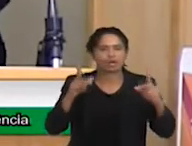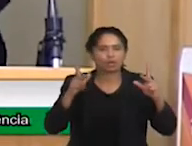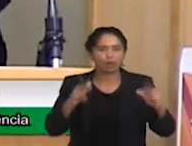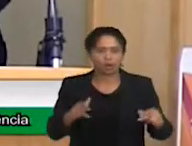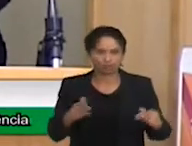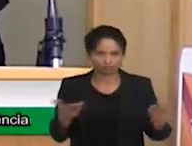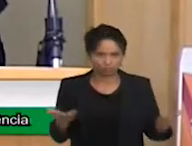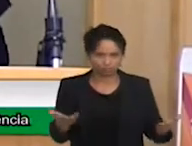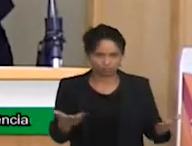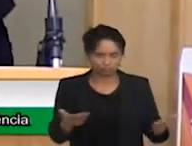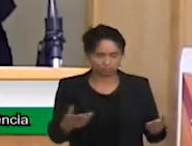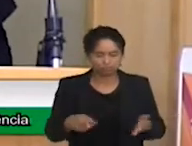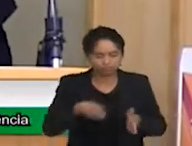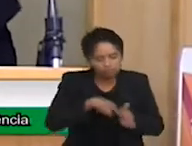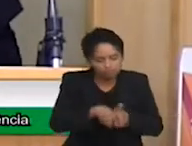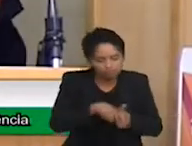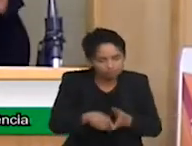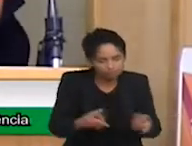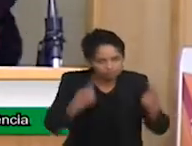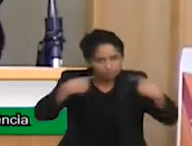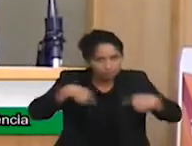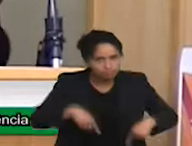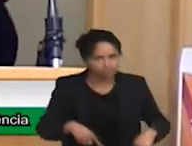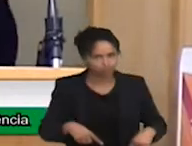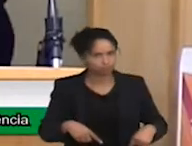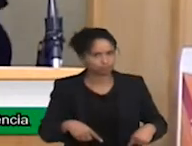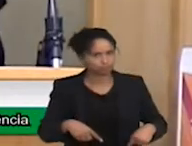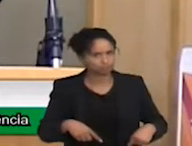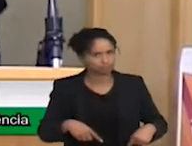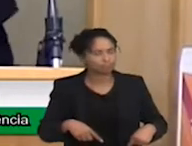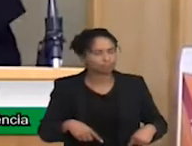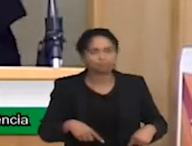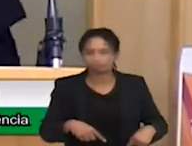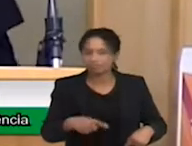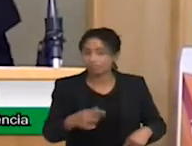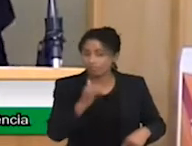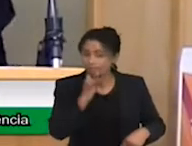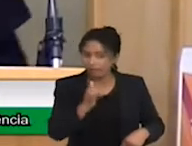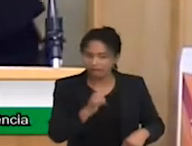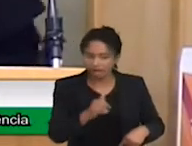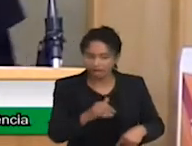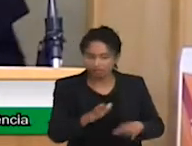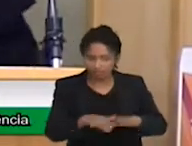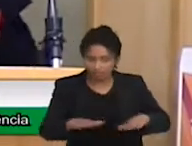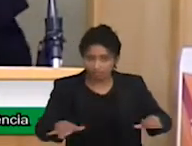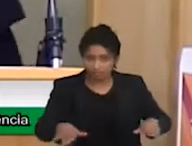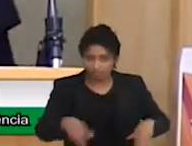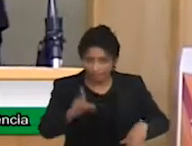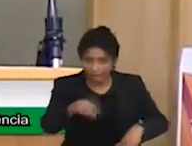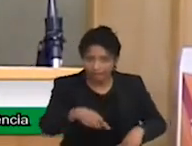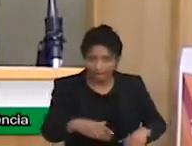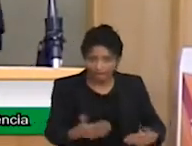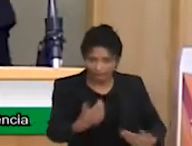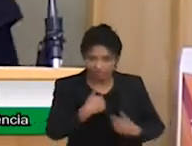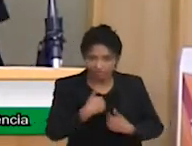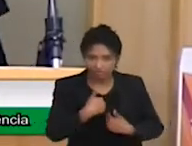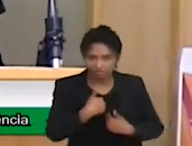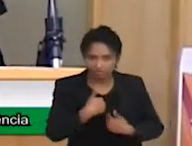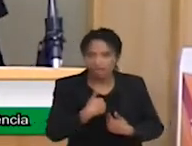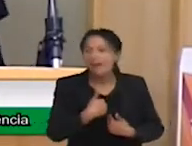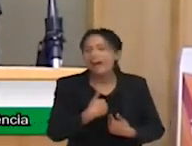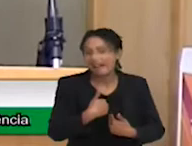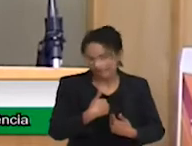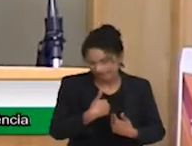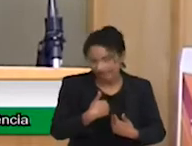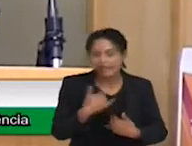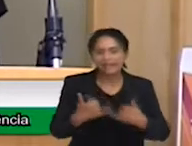de partida. A gente não dá diagnóstico para desistir da criança, para falar que é autista, como o Cidmar falou, dá um brinquedinho para ele e deixa ele quietinho